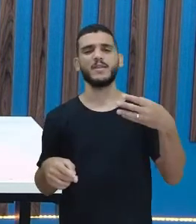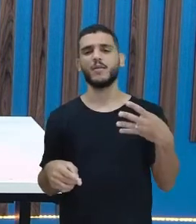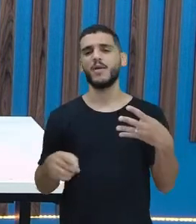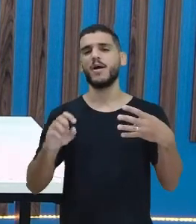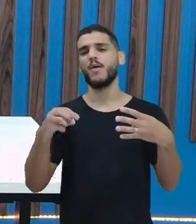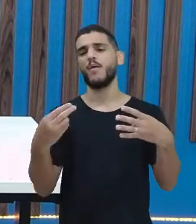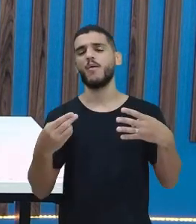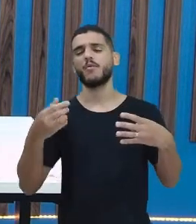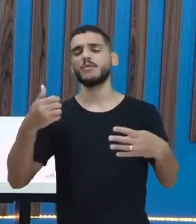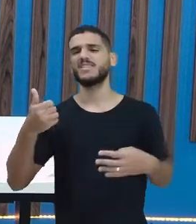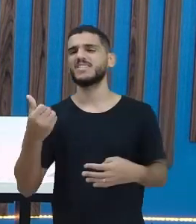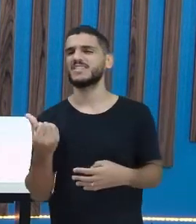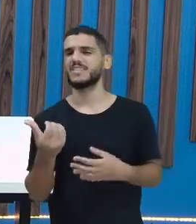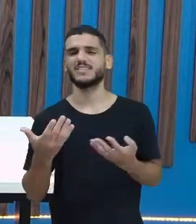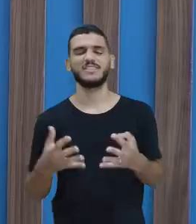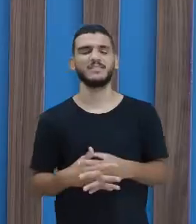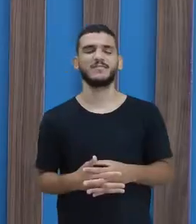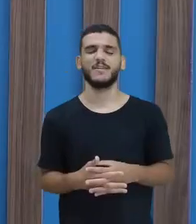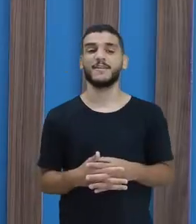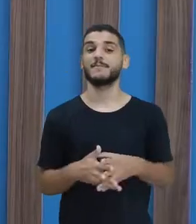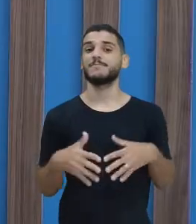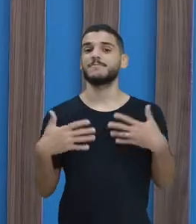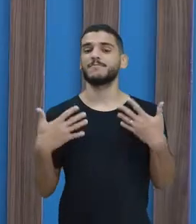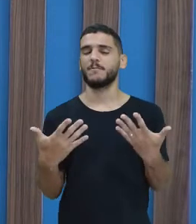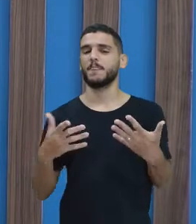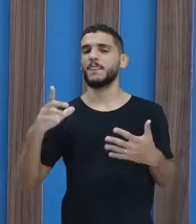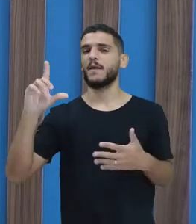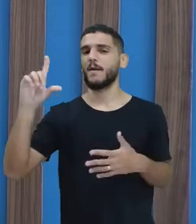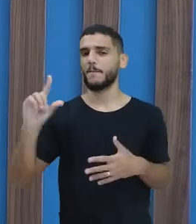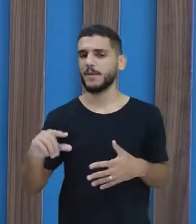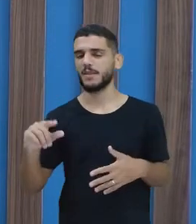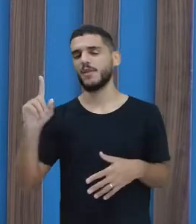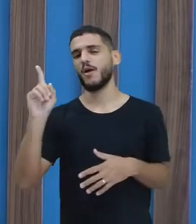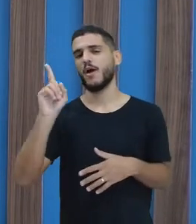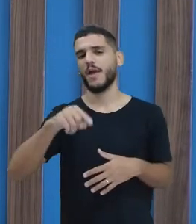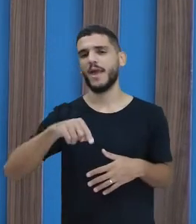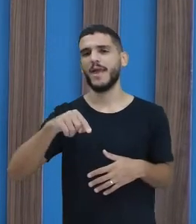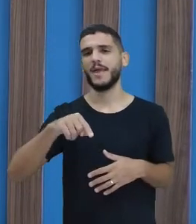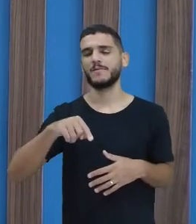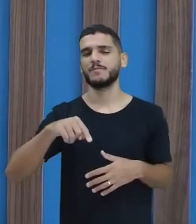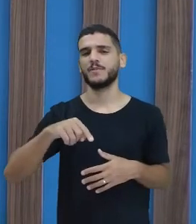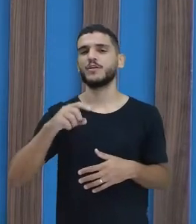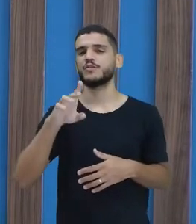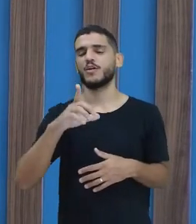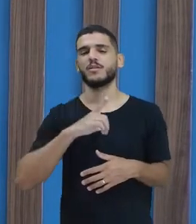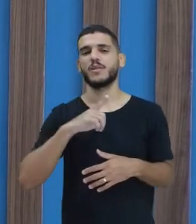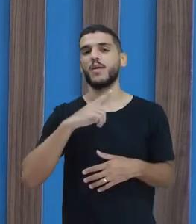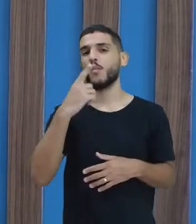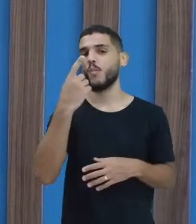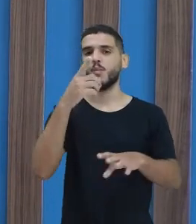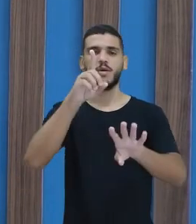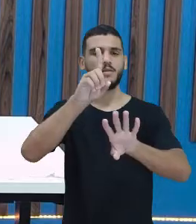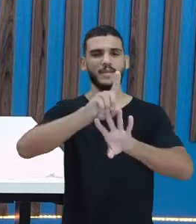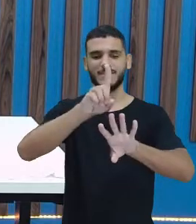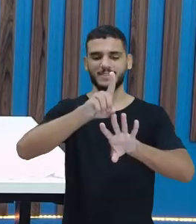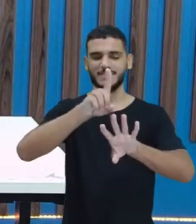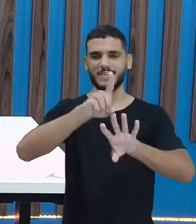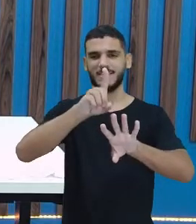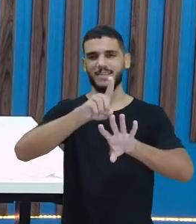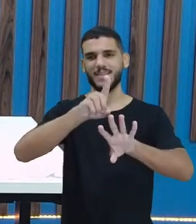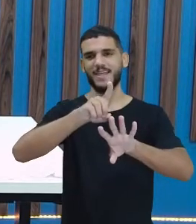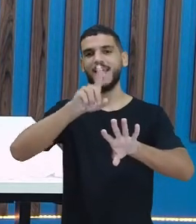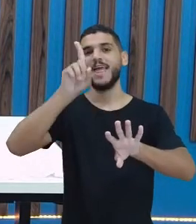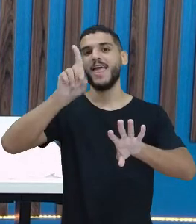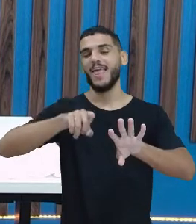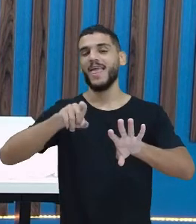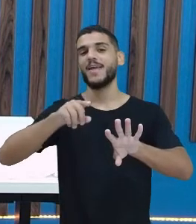16, professora Iris? É, o menor. O menor é o que só tem uma dezena, Isso mesmo. É o 16. Como